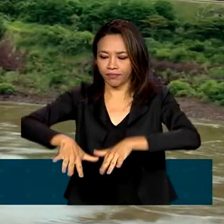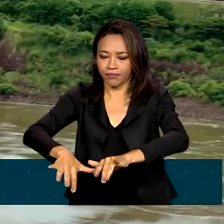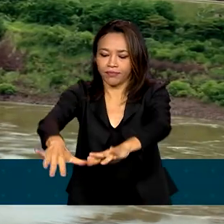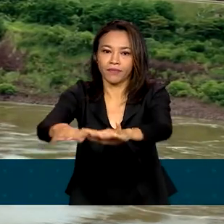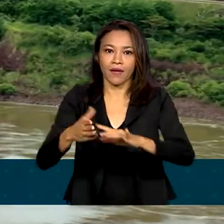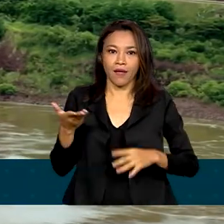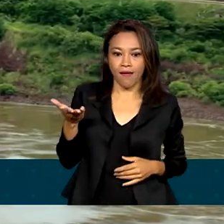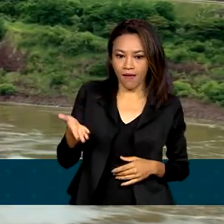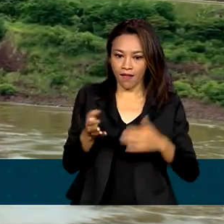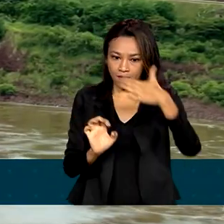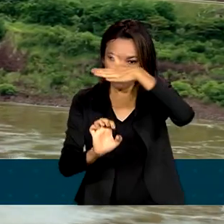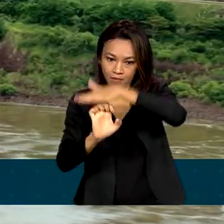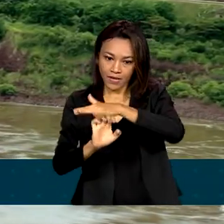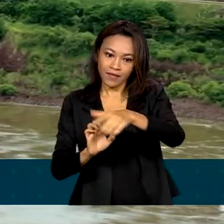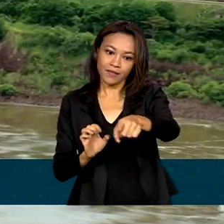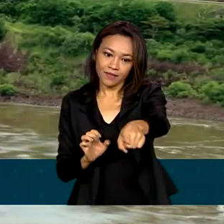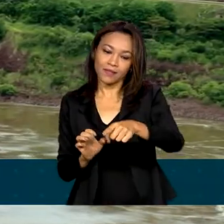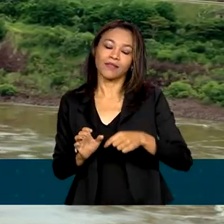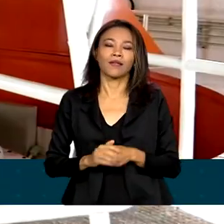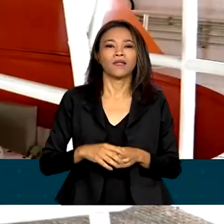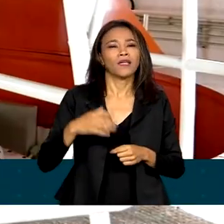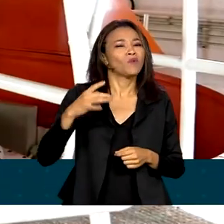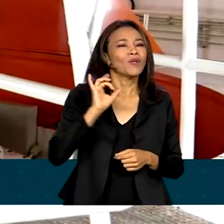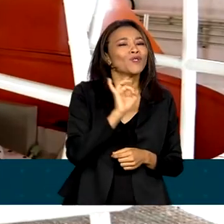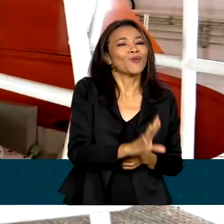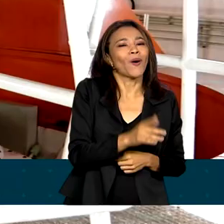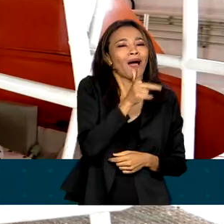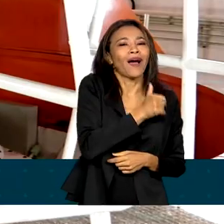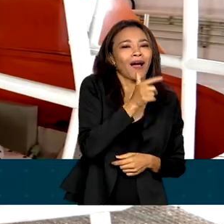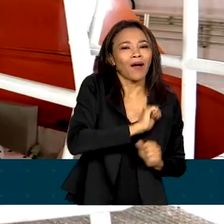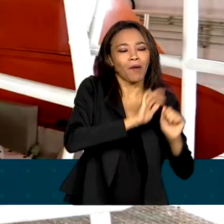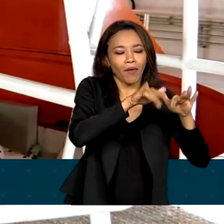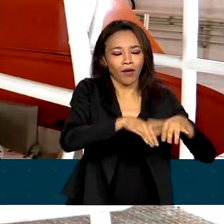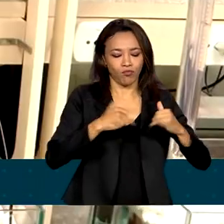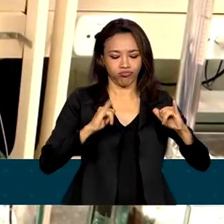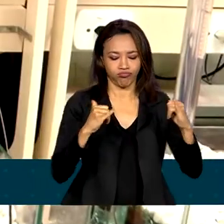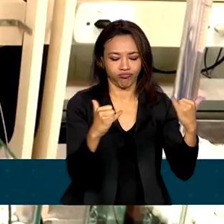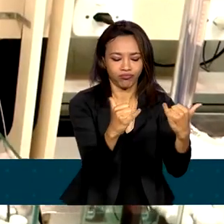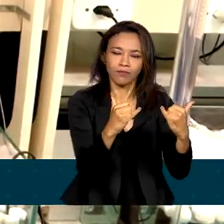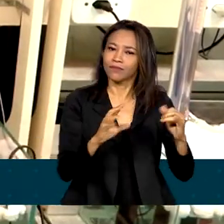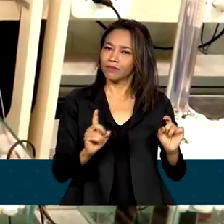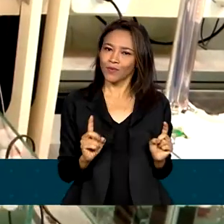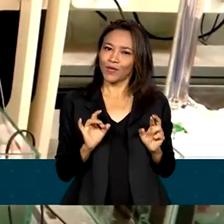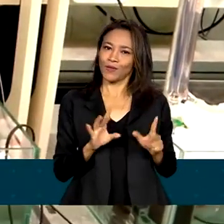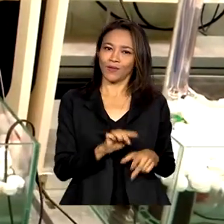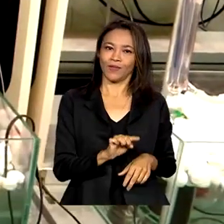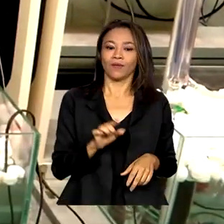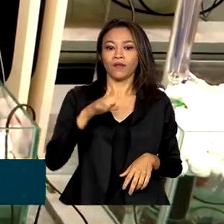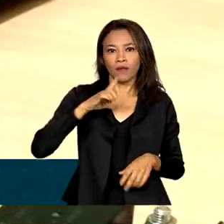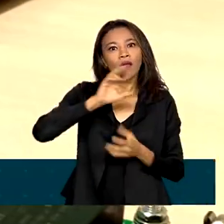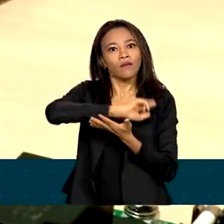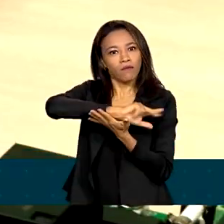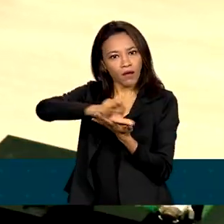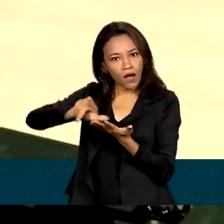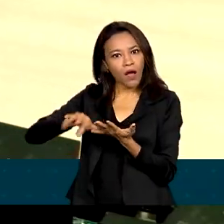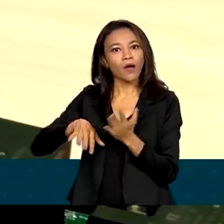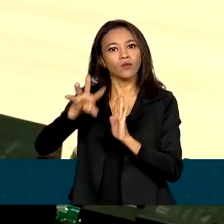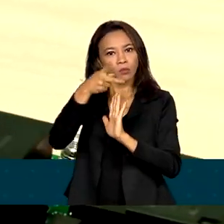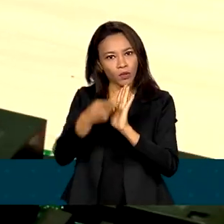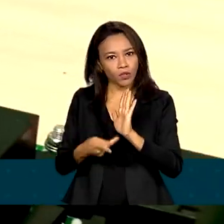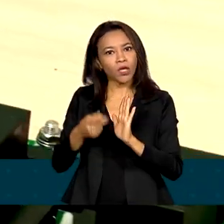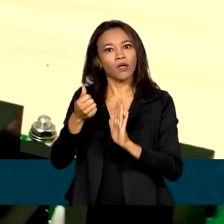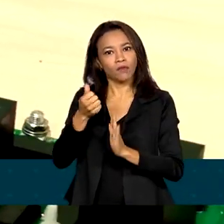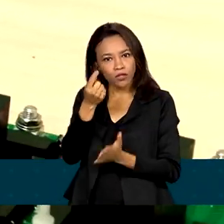Itaipu vai muito além da imensidão de águas e turbinas. A empresa investe em vários projetos de energia